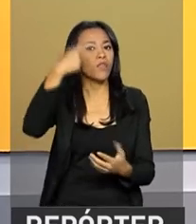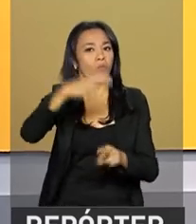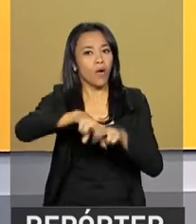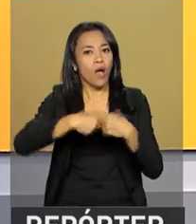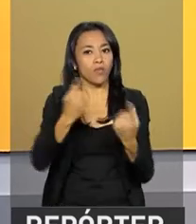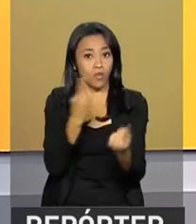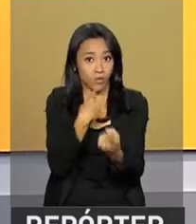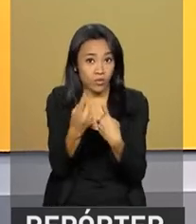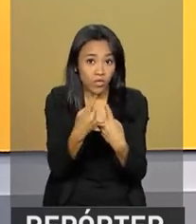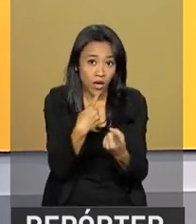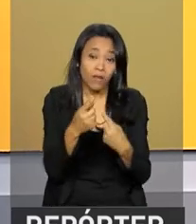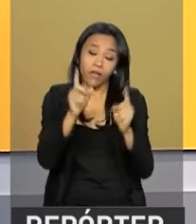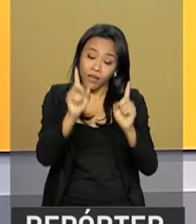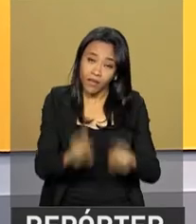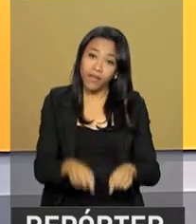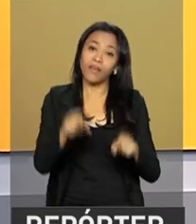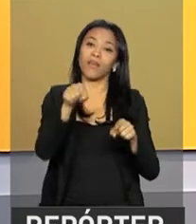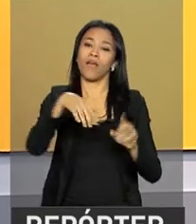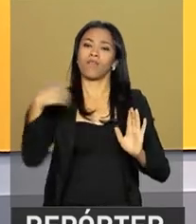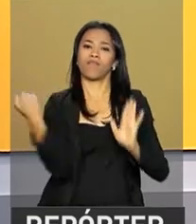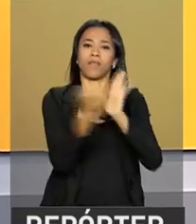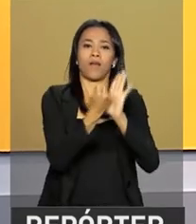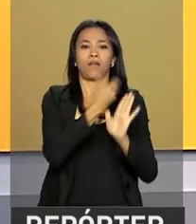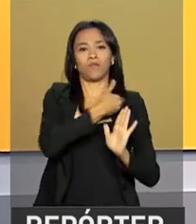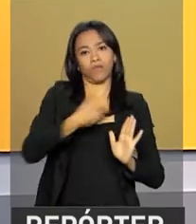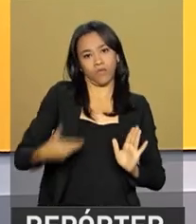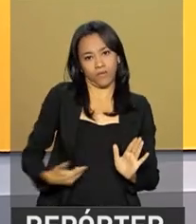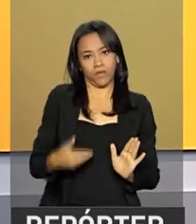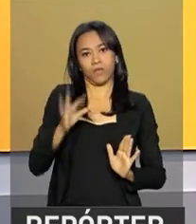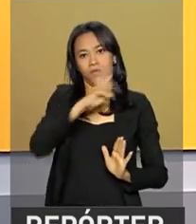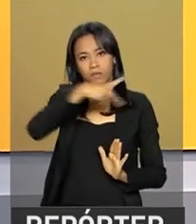marca do governo do presidente Michel Temer.